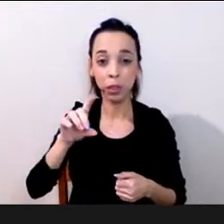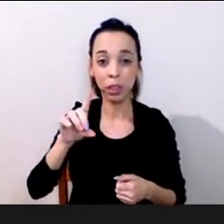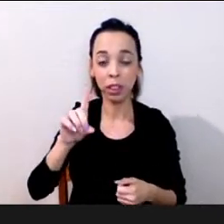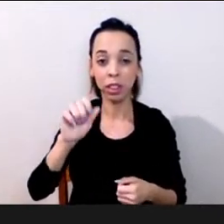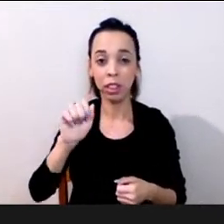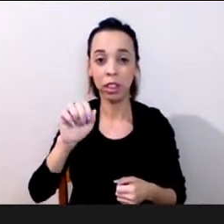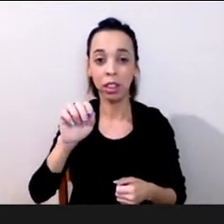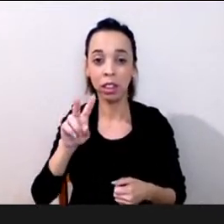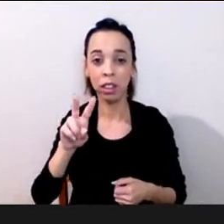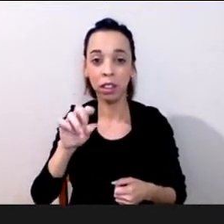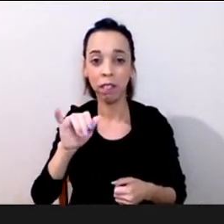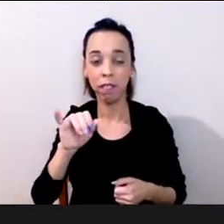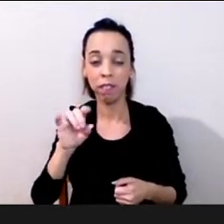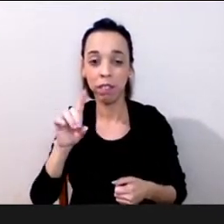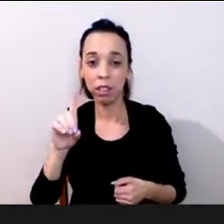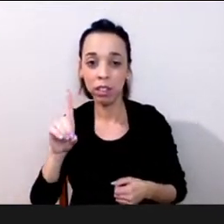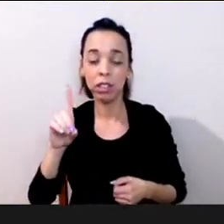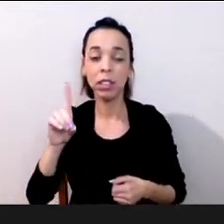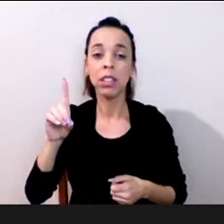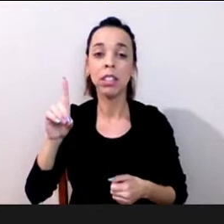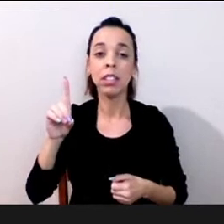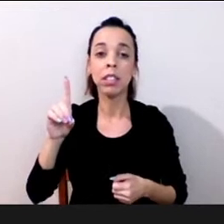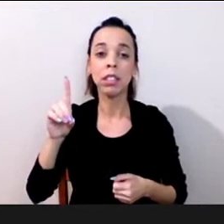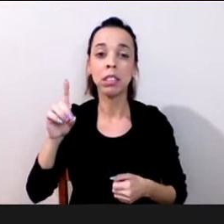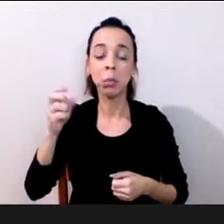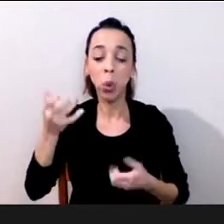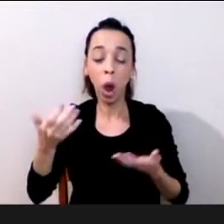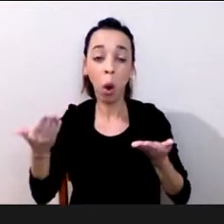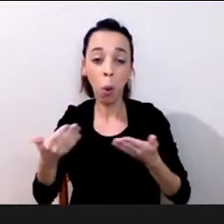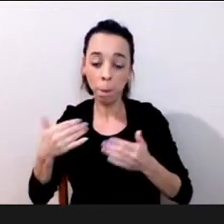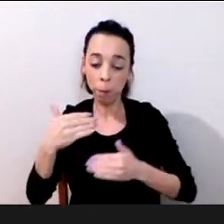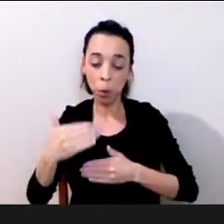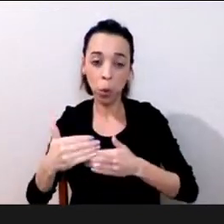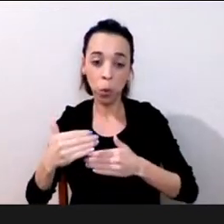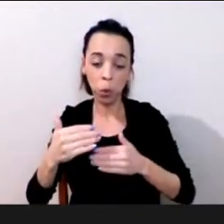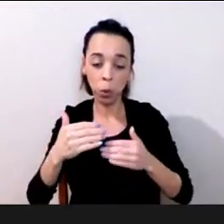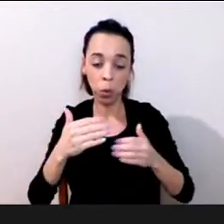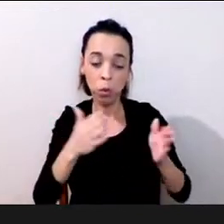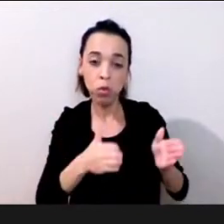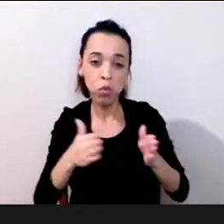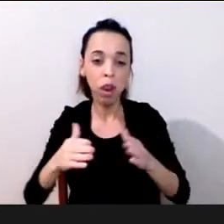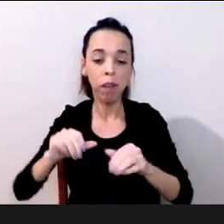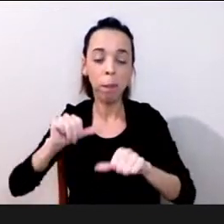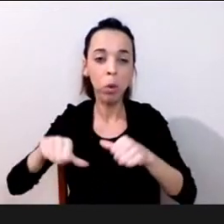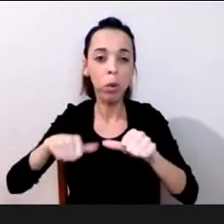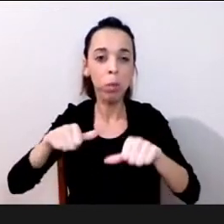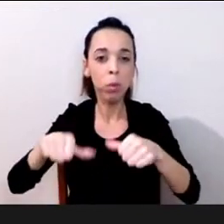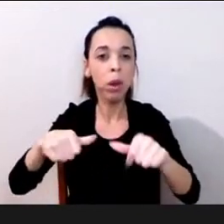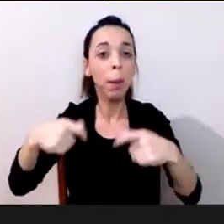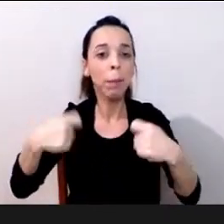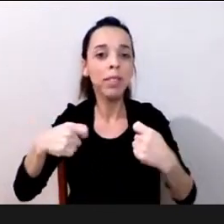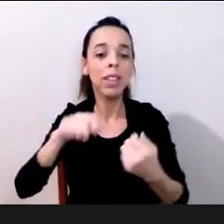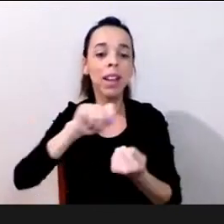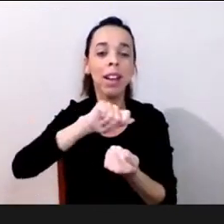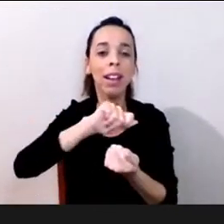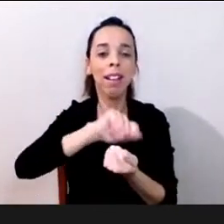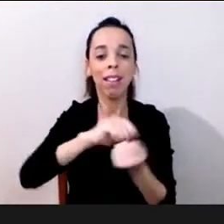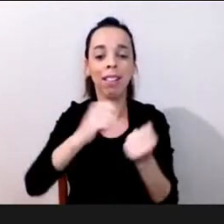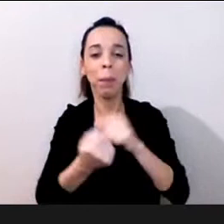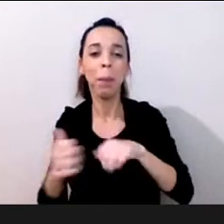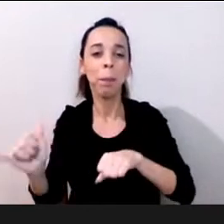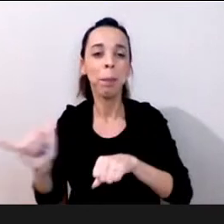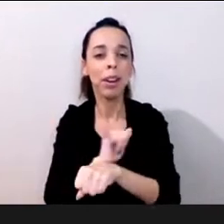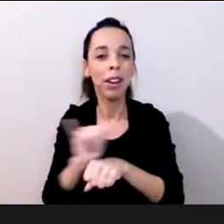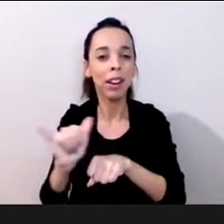no contexto que a gente fala né nesse processo de mudança de olhar para a educação e ressignificá-la necessidade de recursos políticas